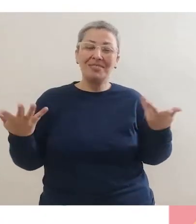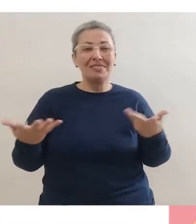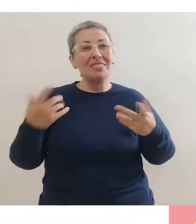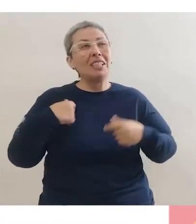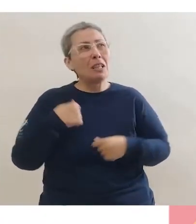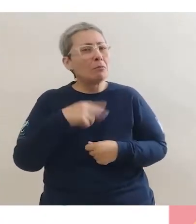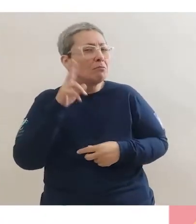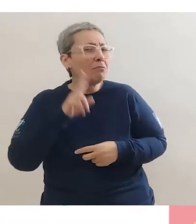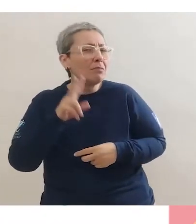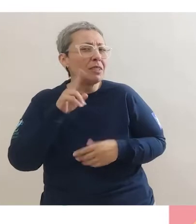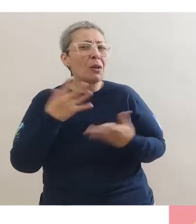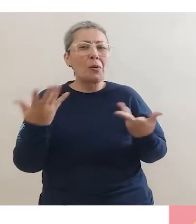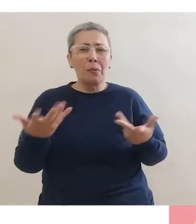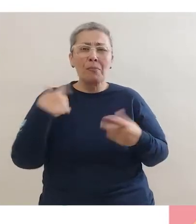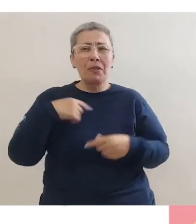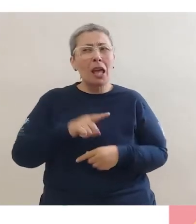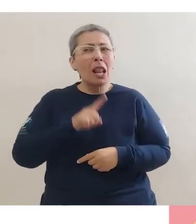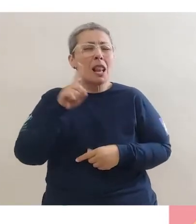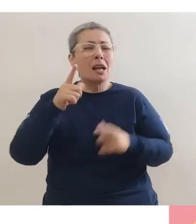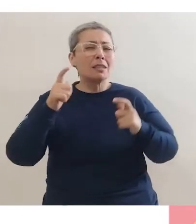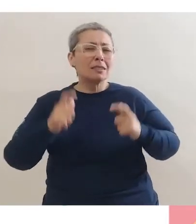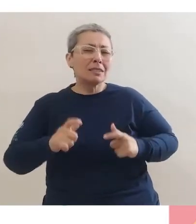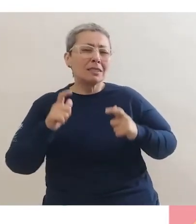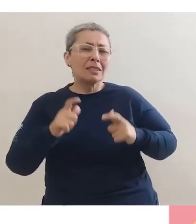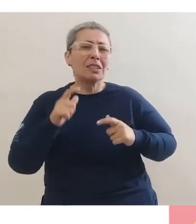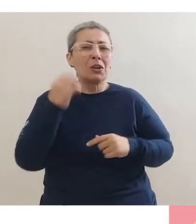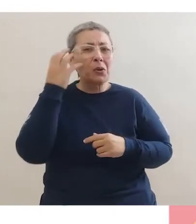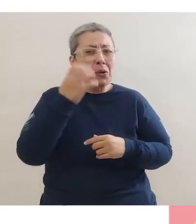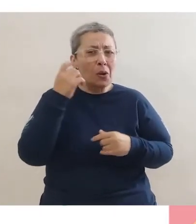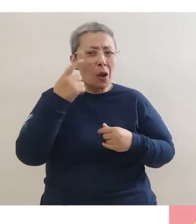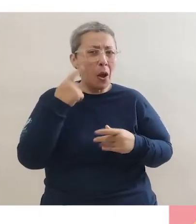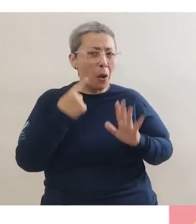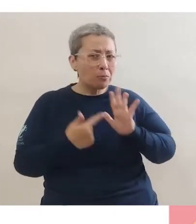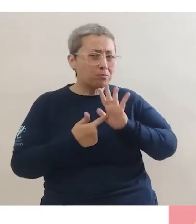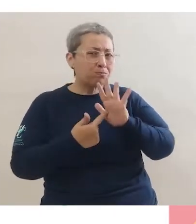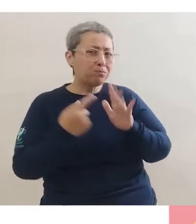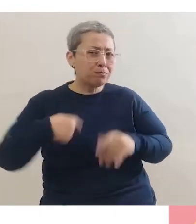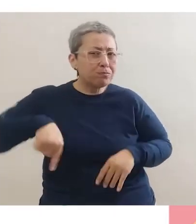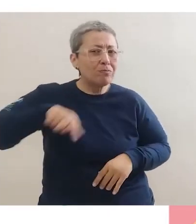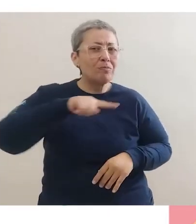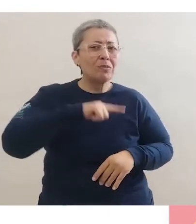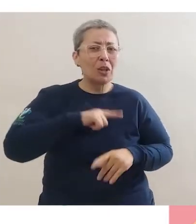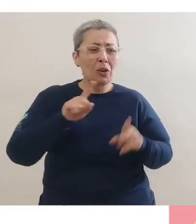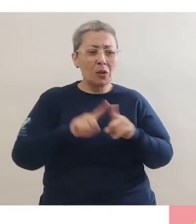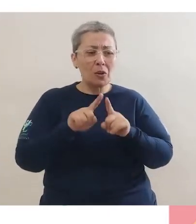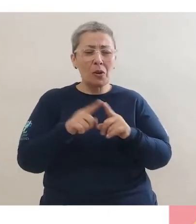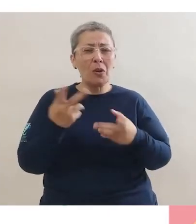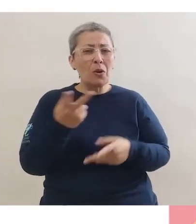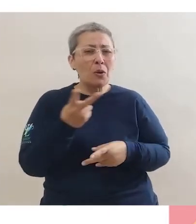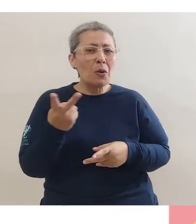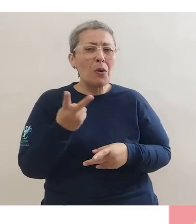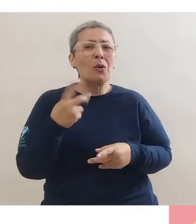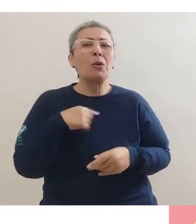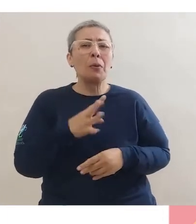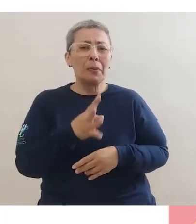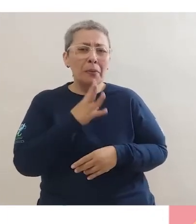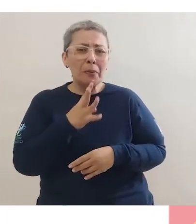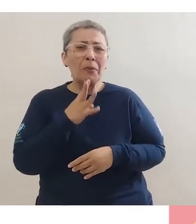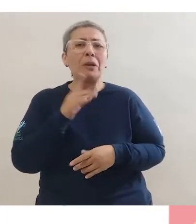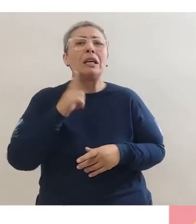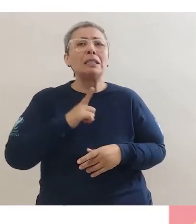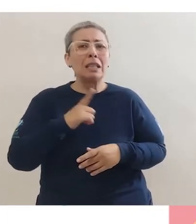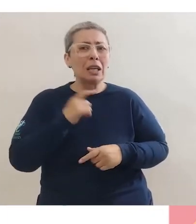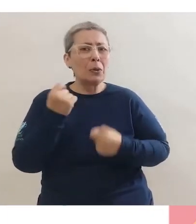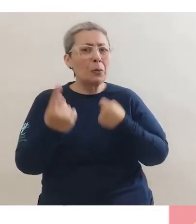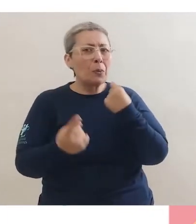será sempre bem-vinda. Eu fiquei sabendo que lá nesse lugar que a professora Joyce mostrou para nós, que a Sophie e a Amy